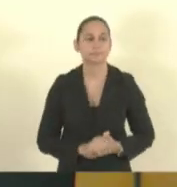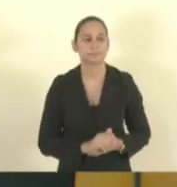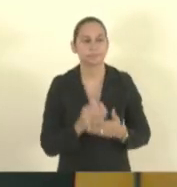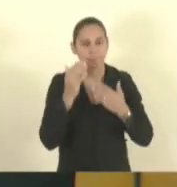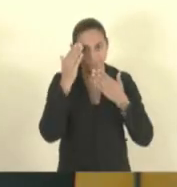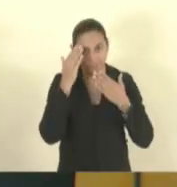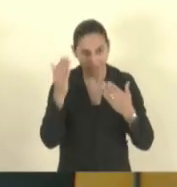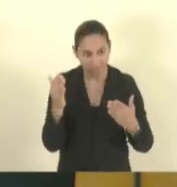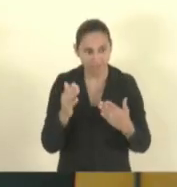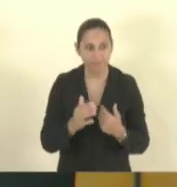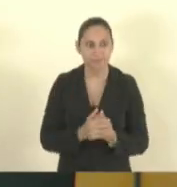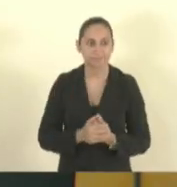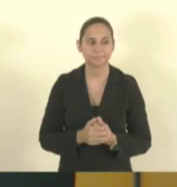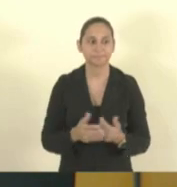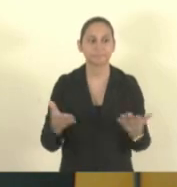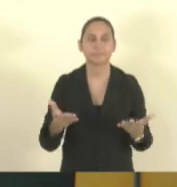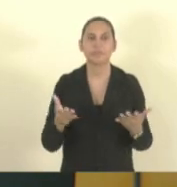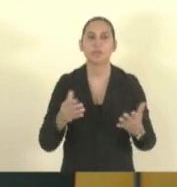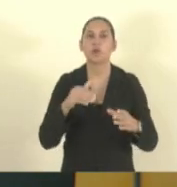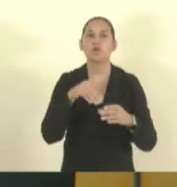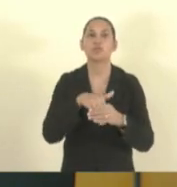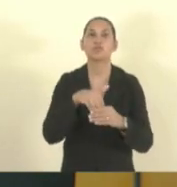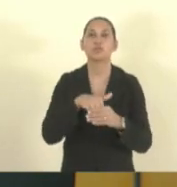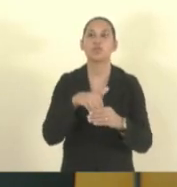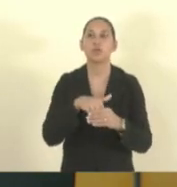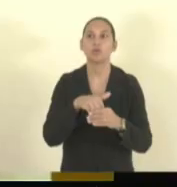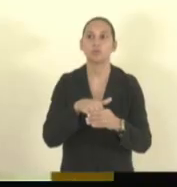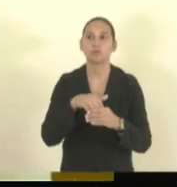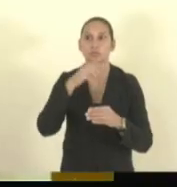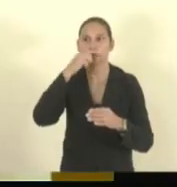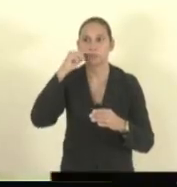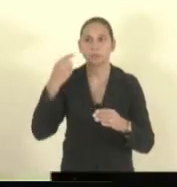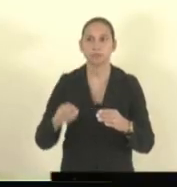Danilo. Como voto, deputado Capitão Assunção, autor do projeto.